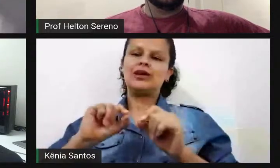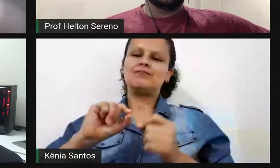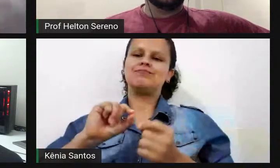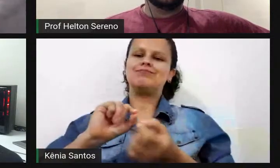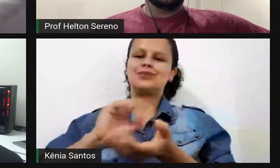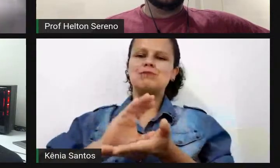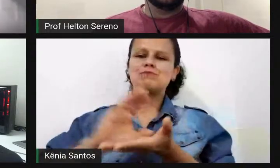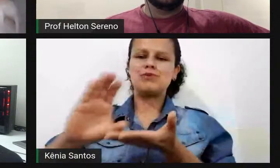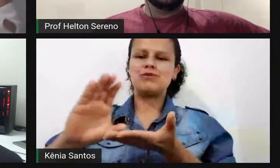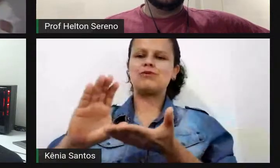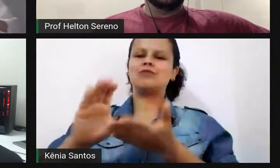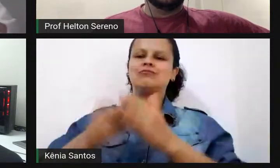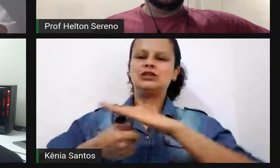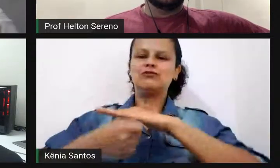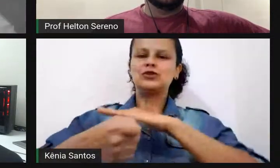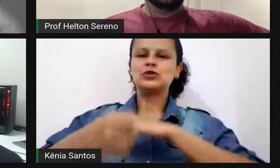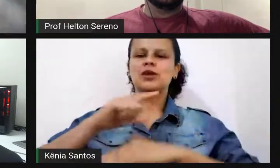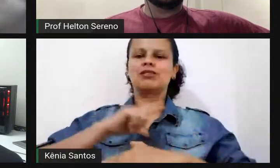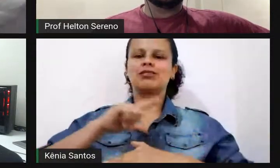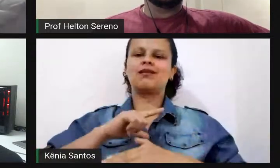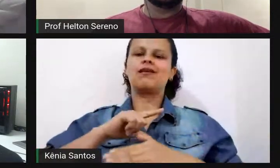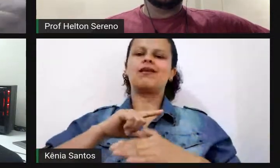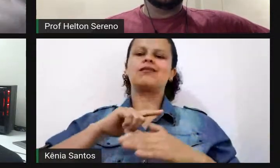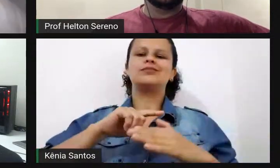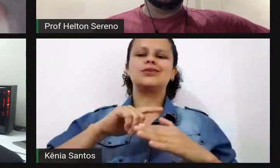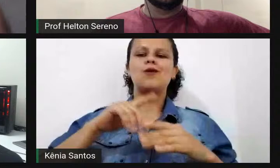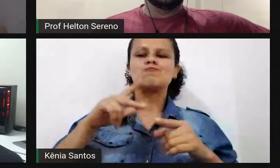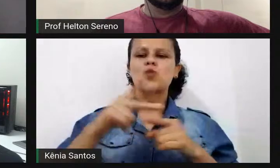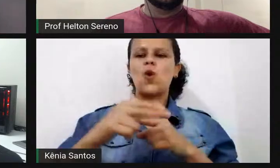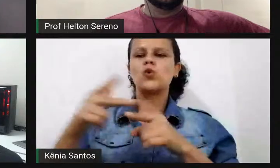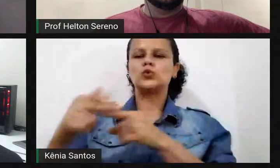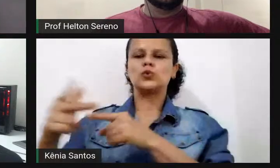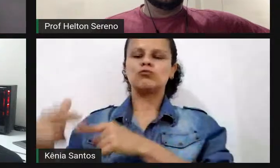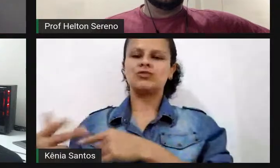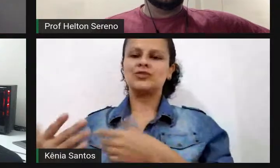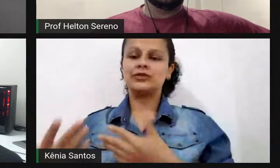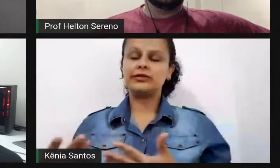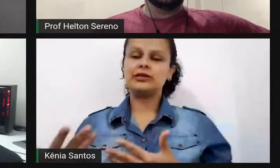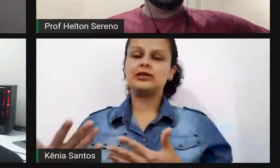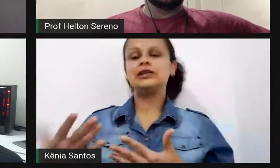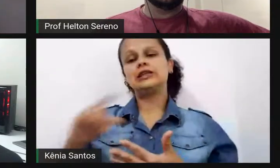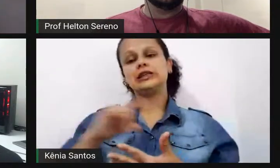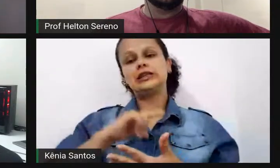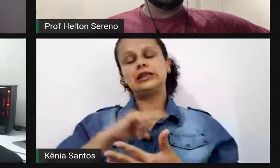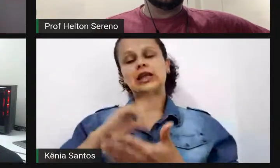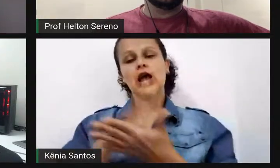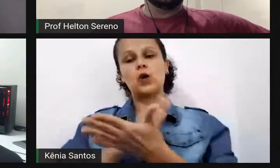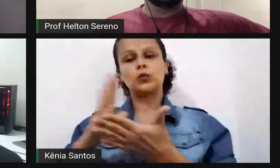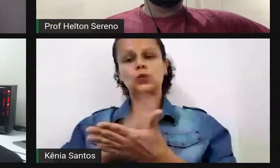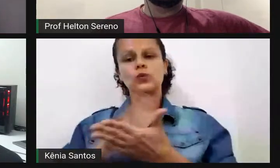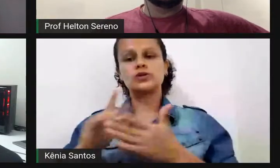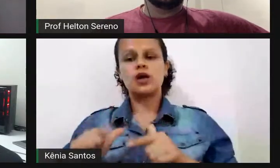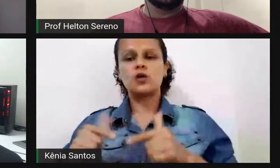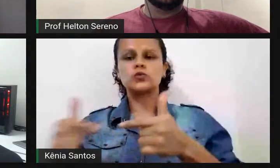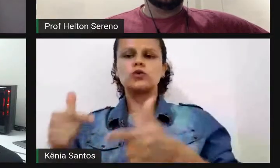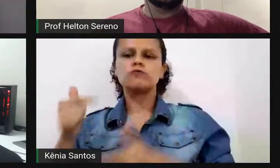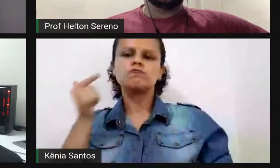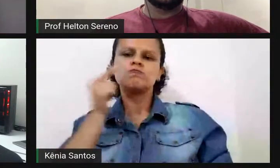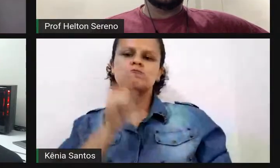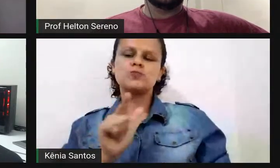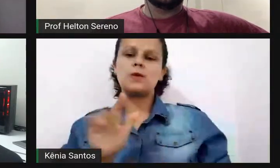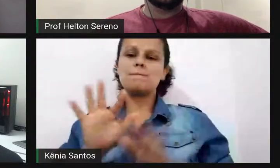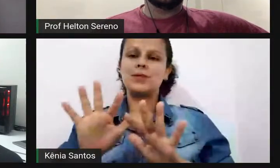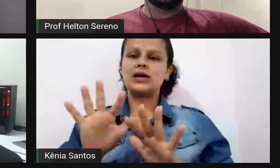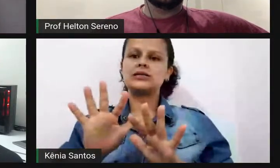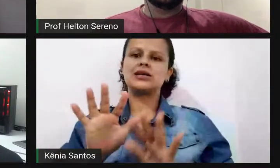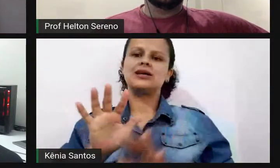acabaram prejudicando a realização do BRAF. Então, algumas ações foram realizadas, né? Mas não na totalidade que